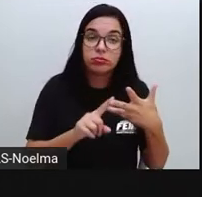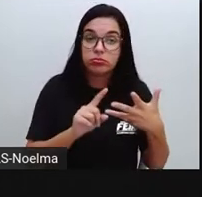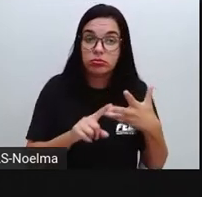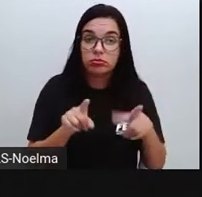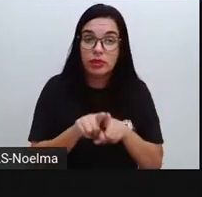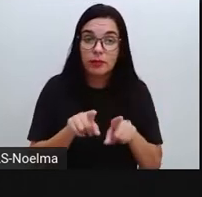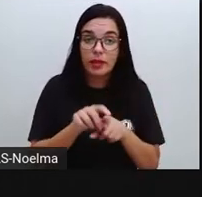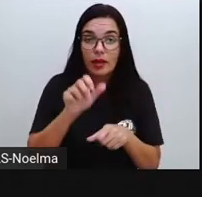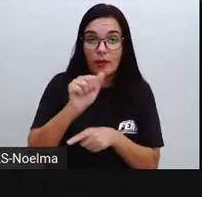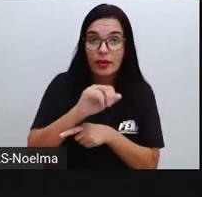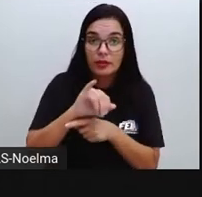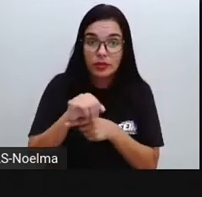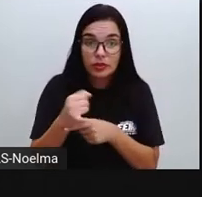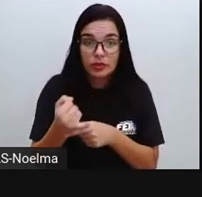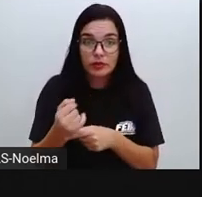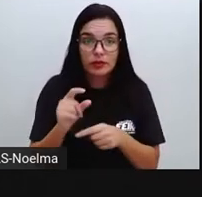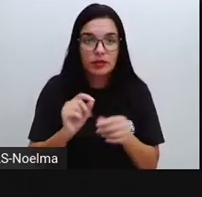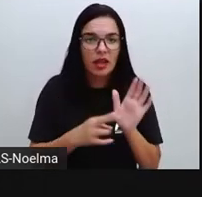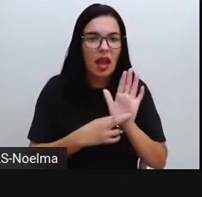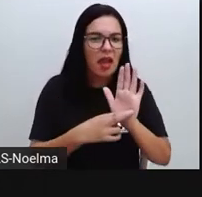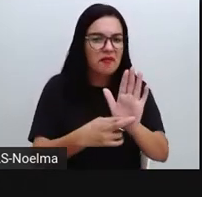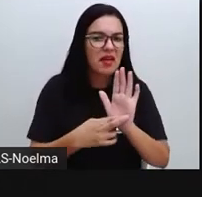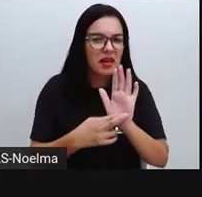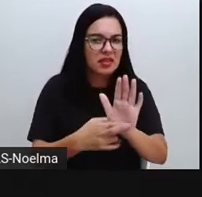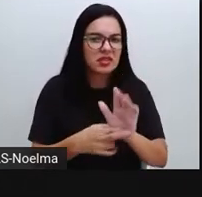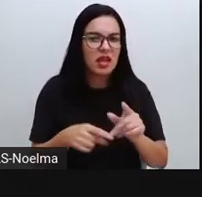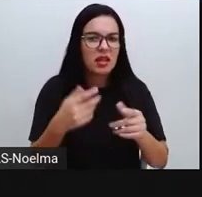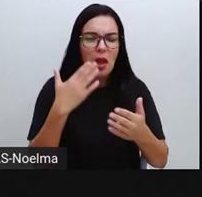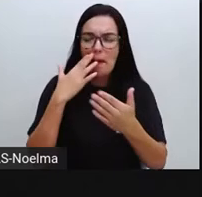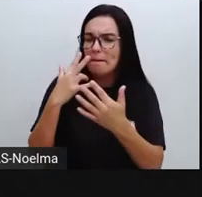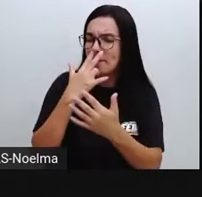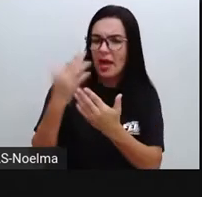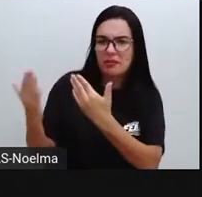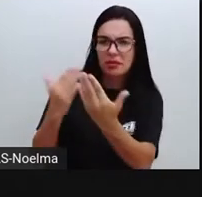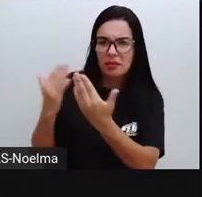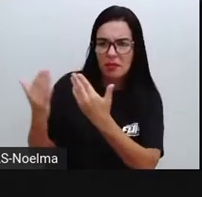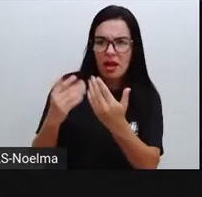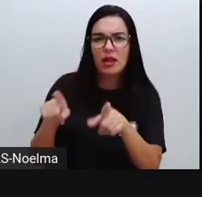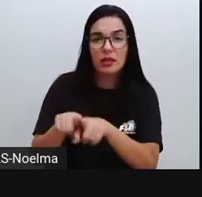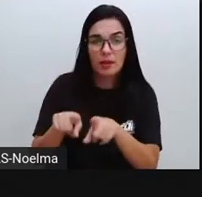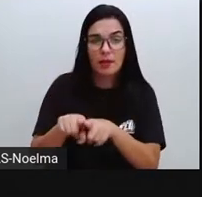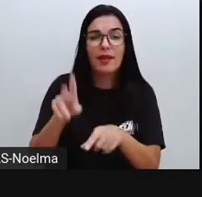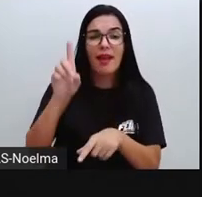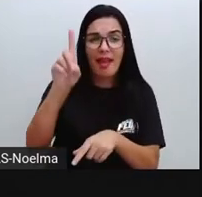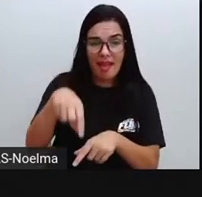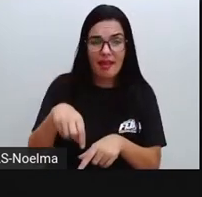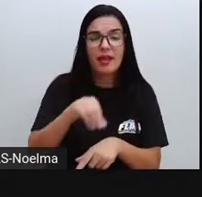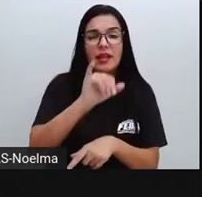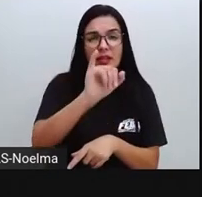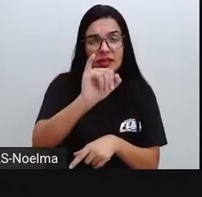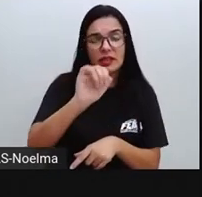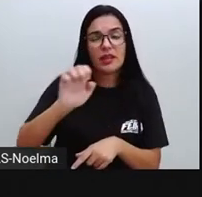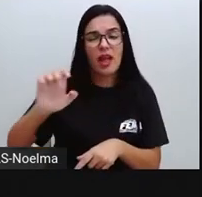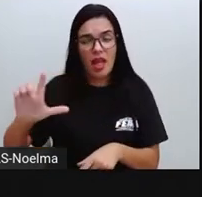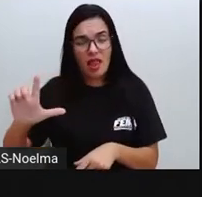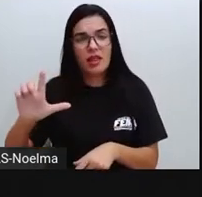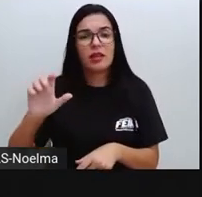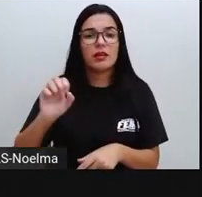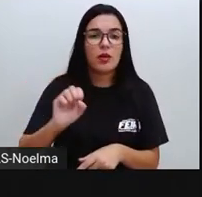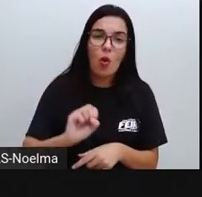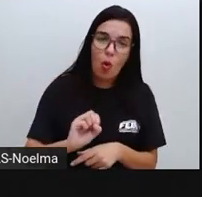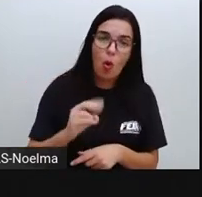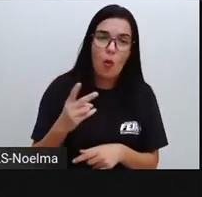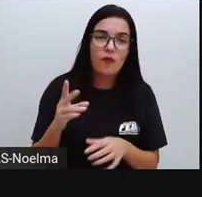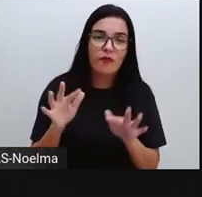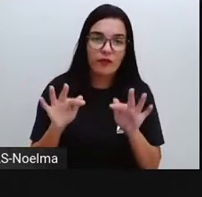representam a referência, a semelhança, são grafados também com o sufixo aí terminado em L,